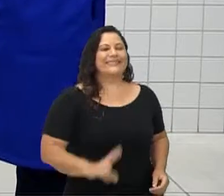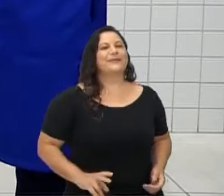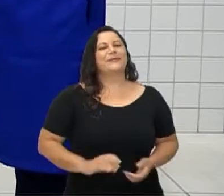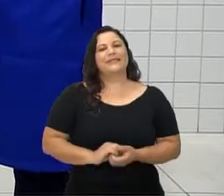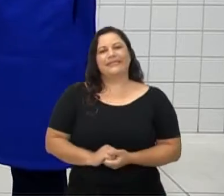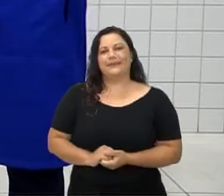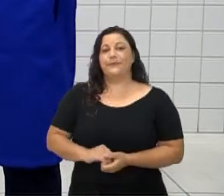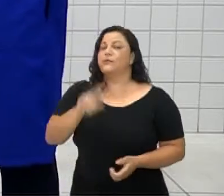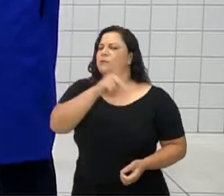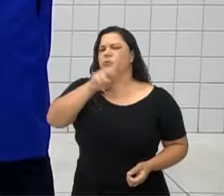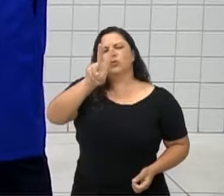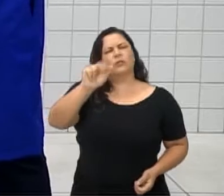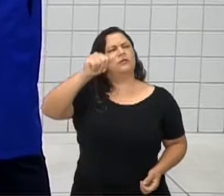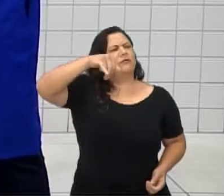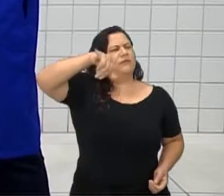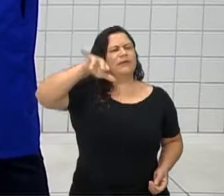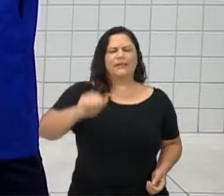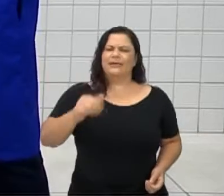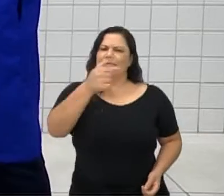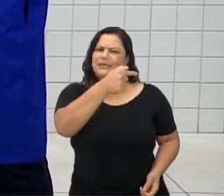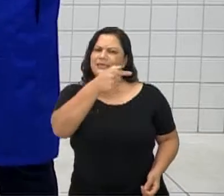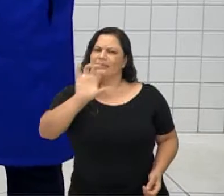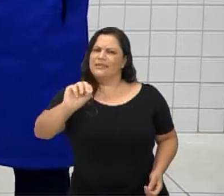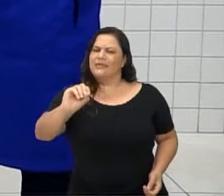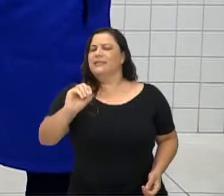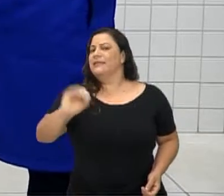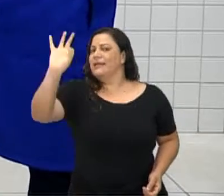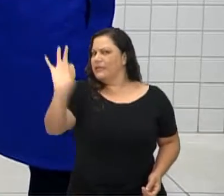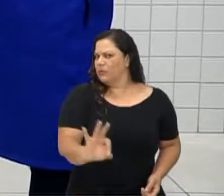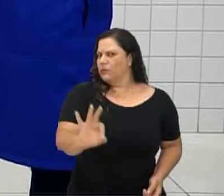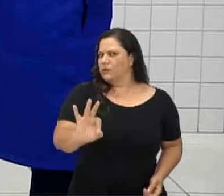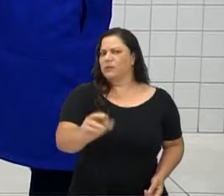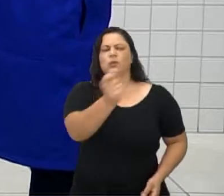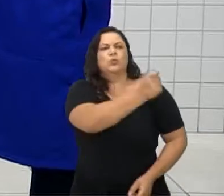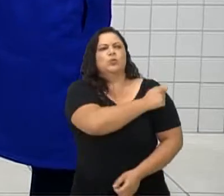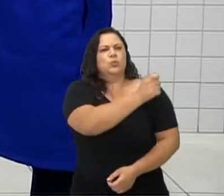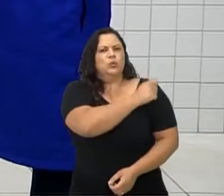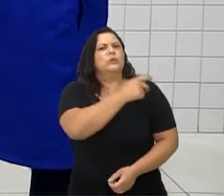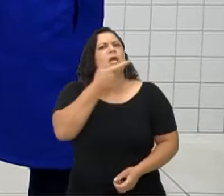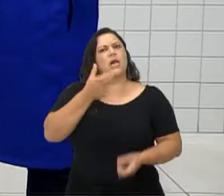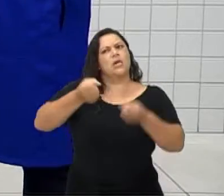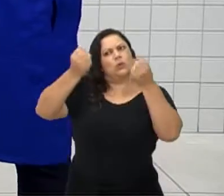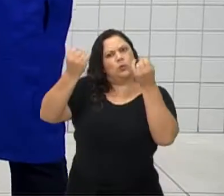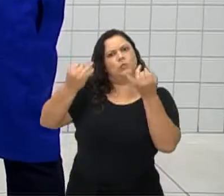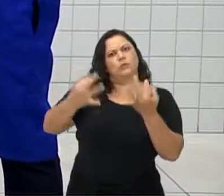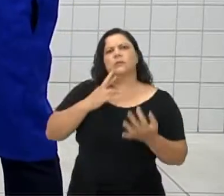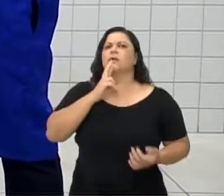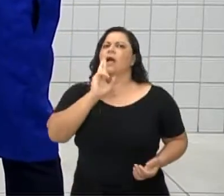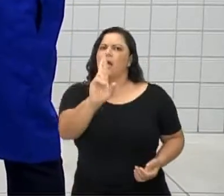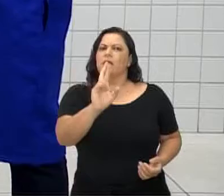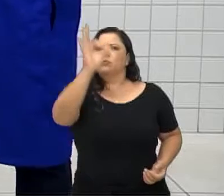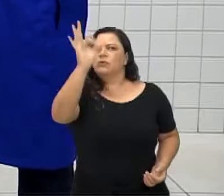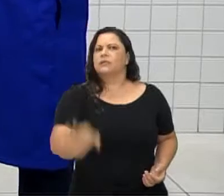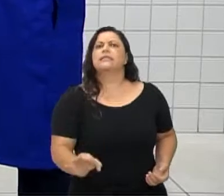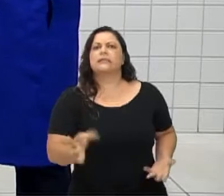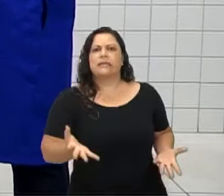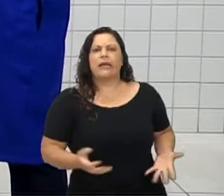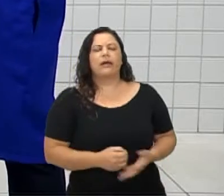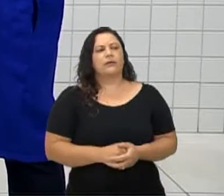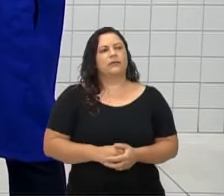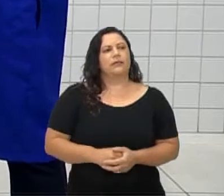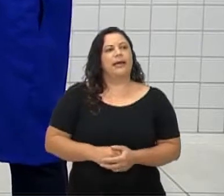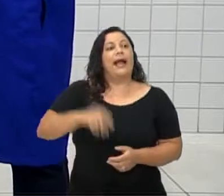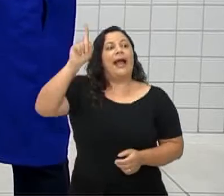professora Vânia, 70% dos nossos alunos disseram que a resposta correta é a alternativa